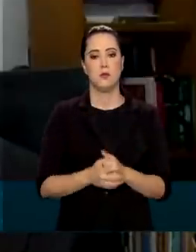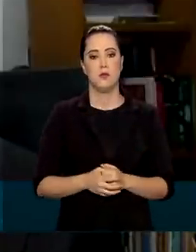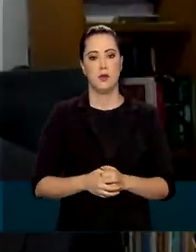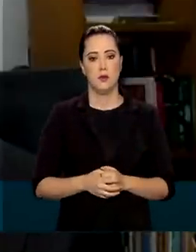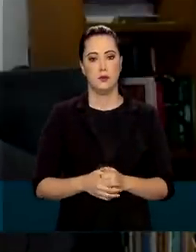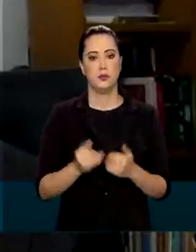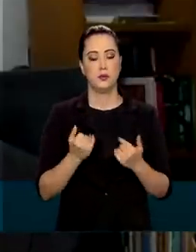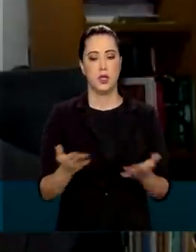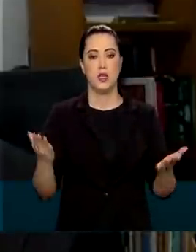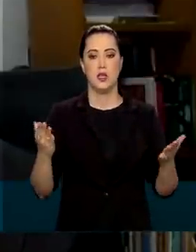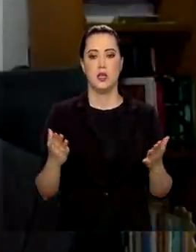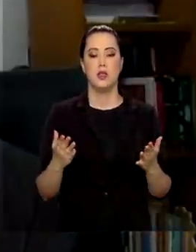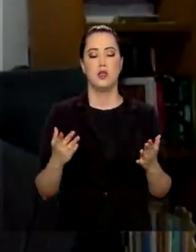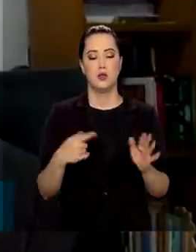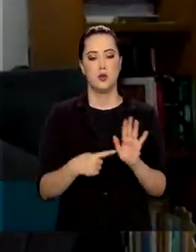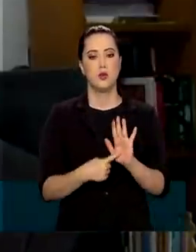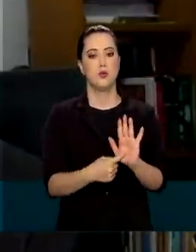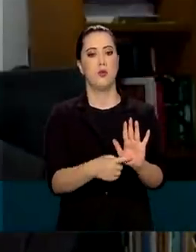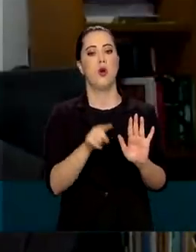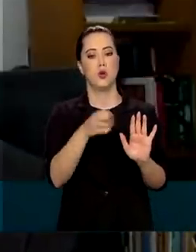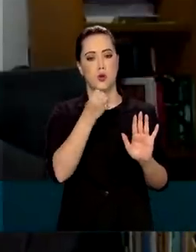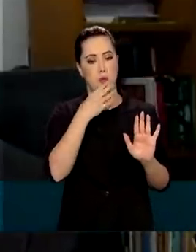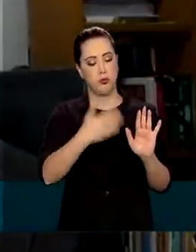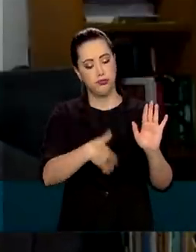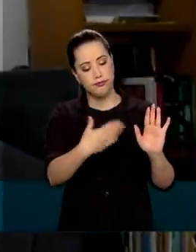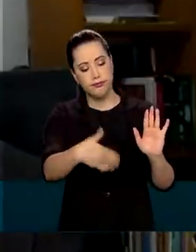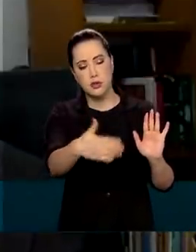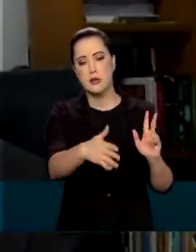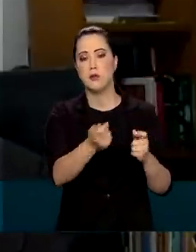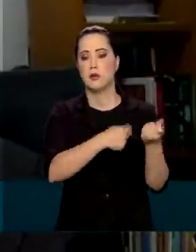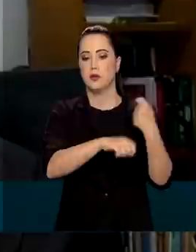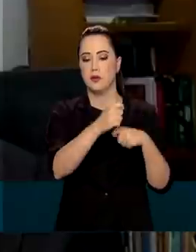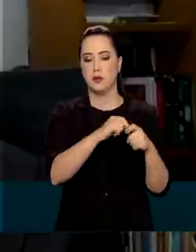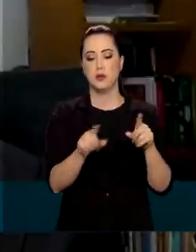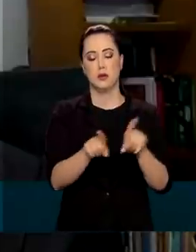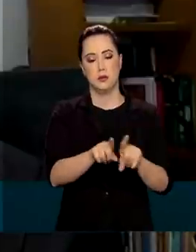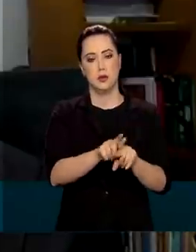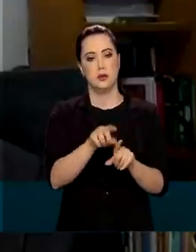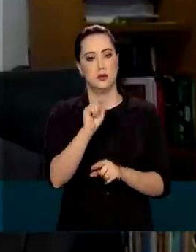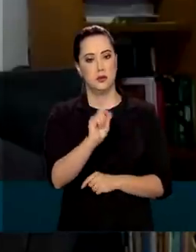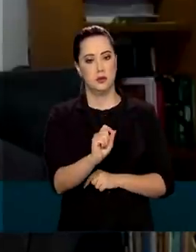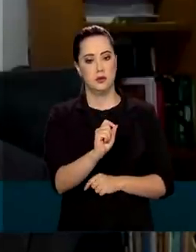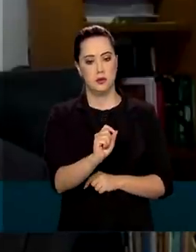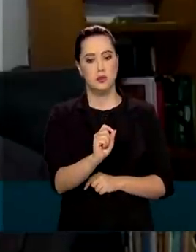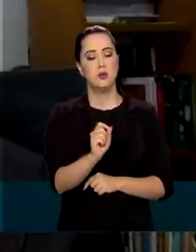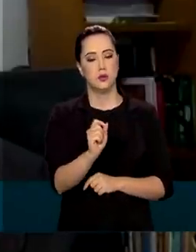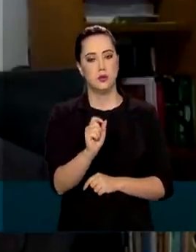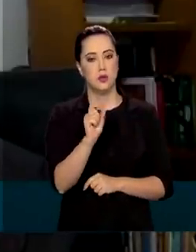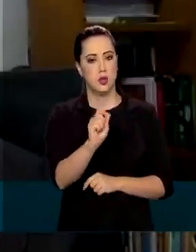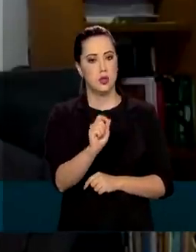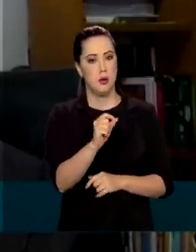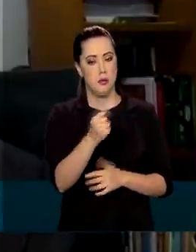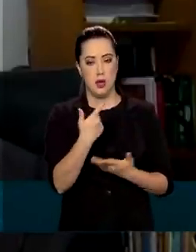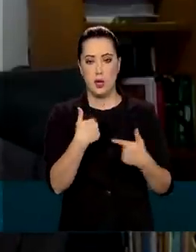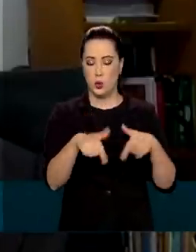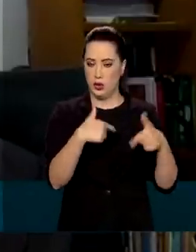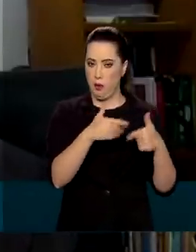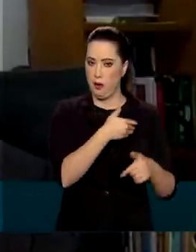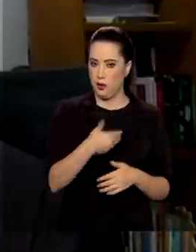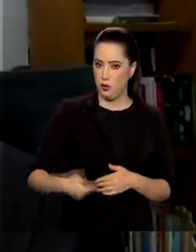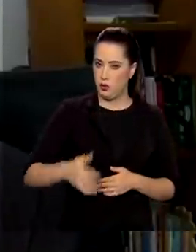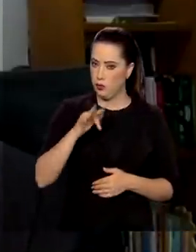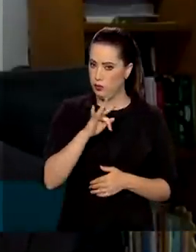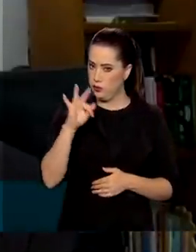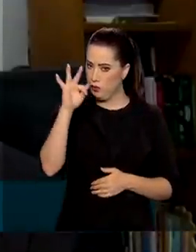reflete não só o bom desempenho da economia, mas também o sucesso das medidas adotadas